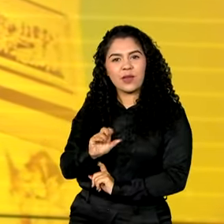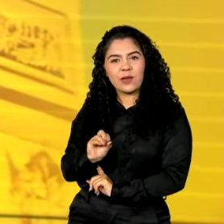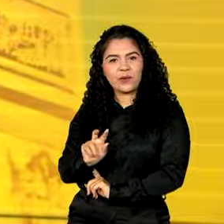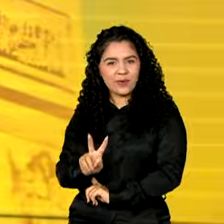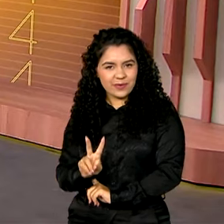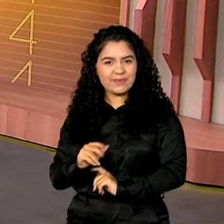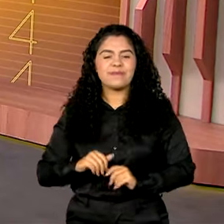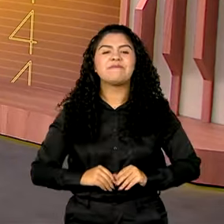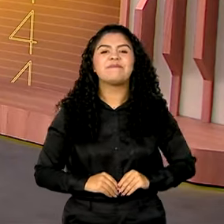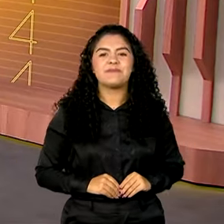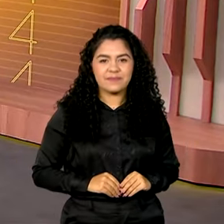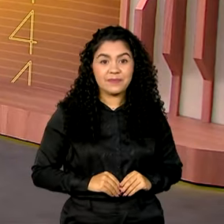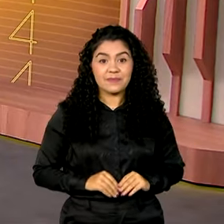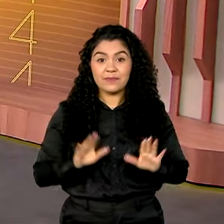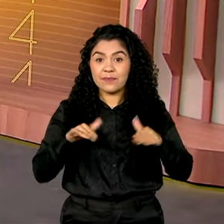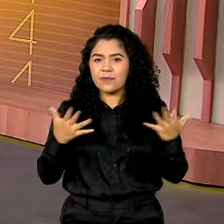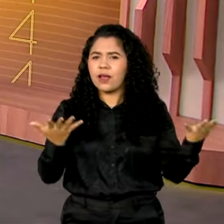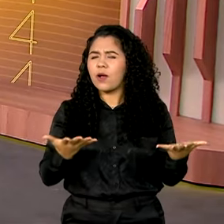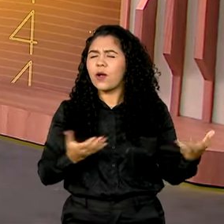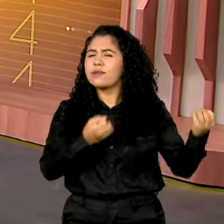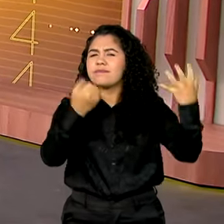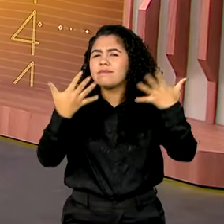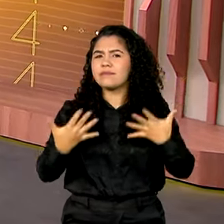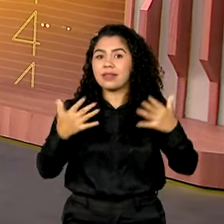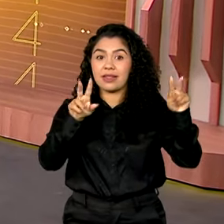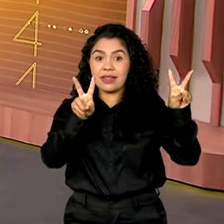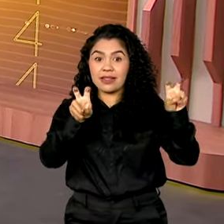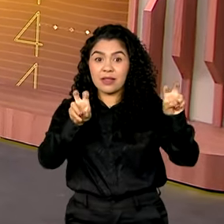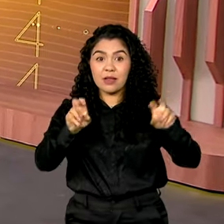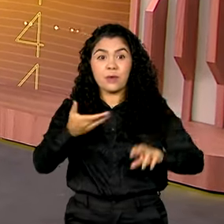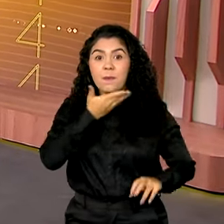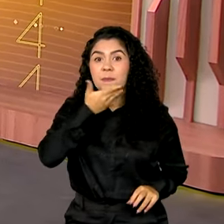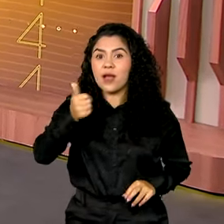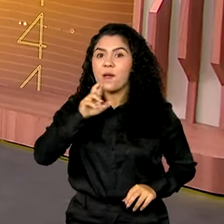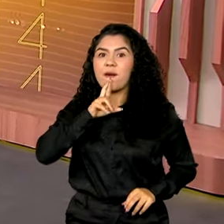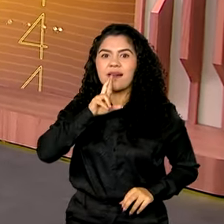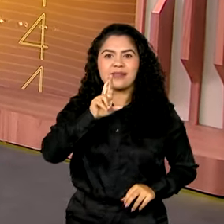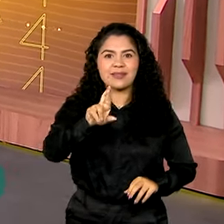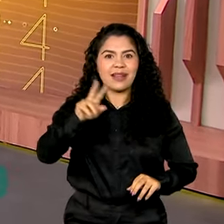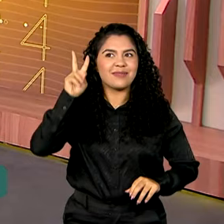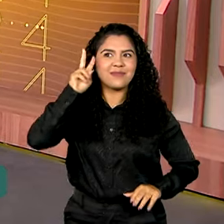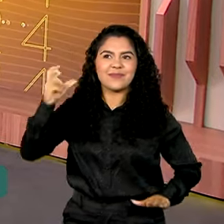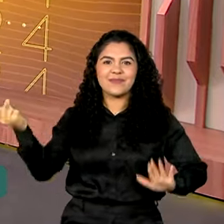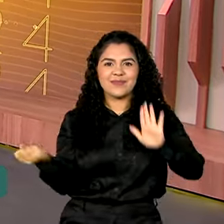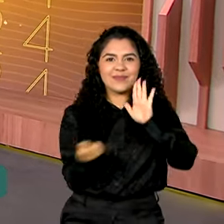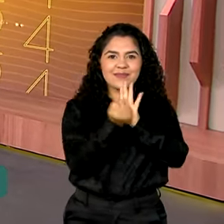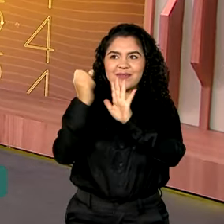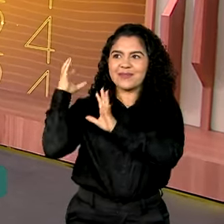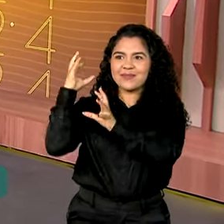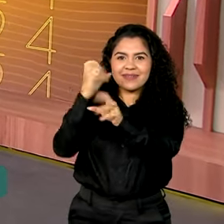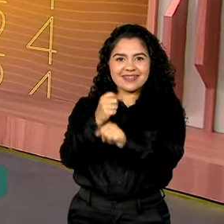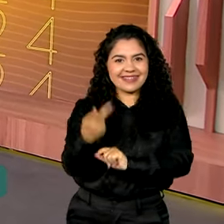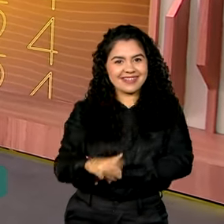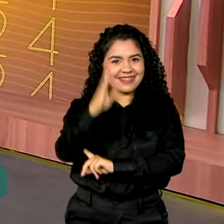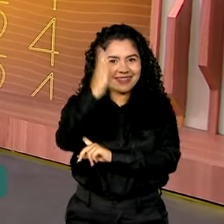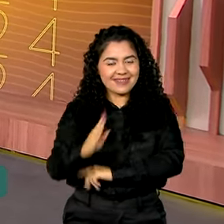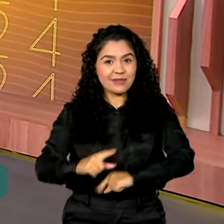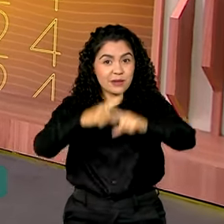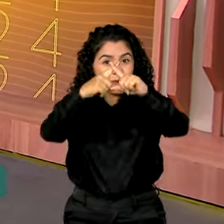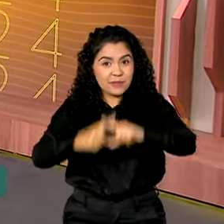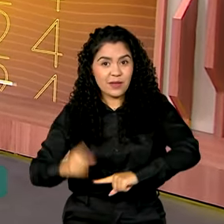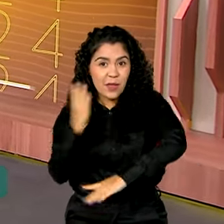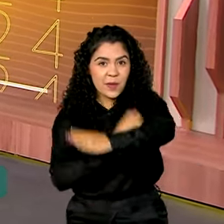GOV. E a gente começa falando da melhor campanha da história do Brasil em Jogos Paralímpicos. Na